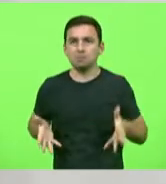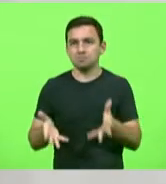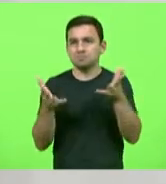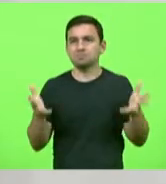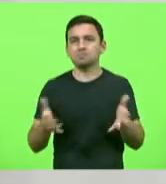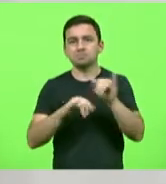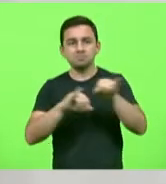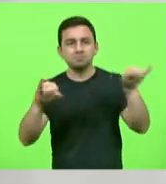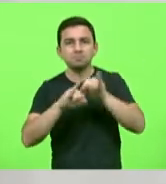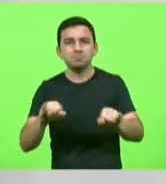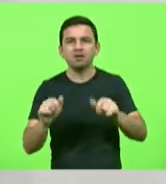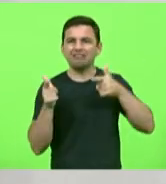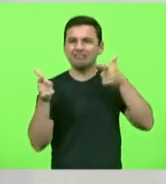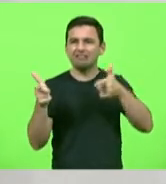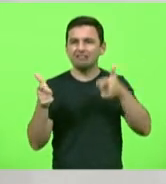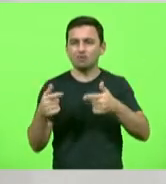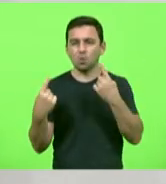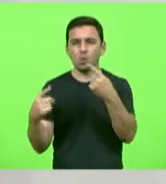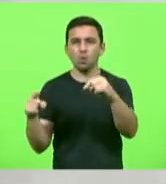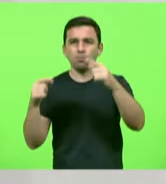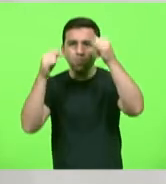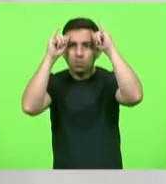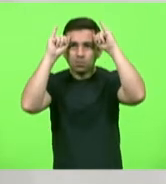divulgar a farra do boi sendo